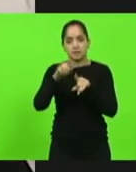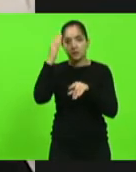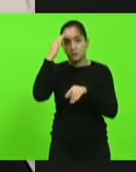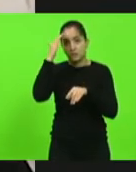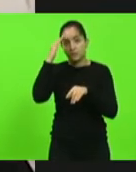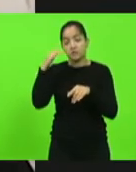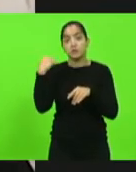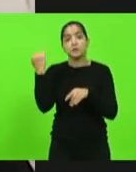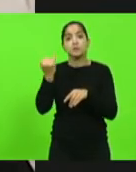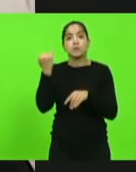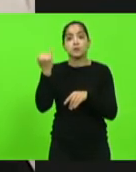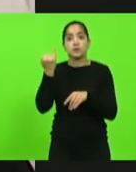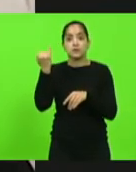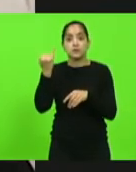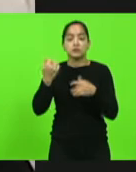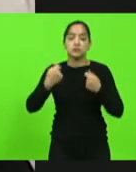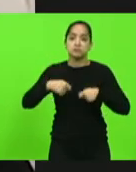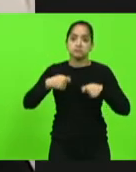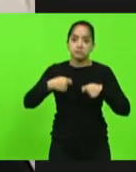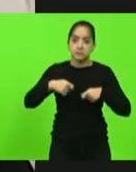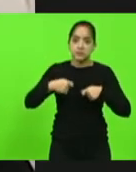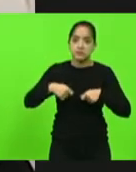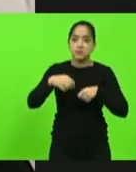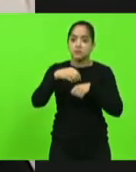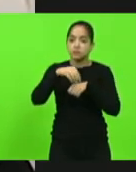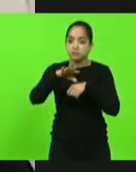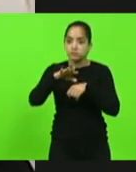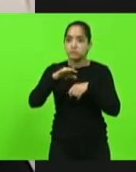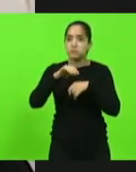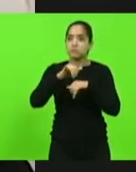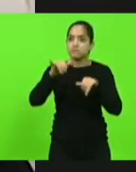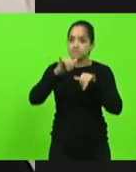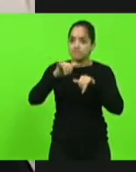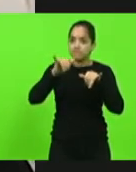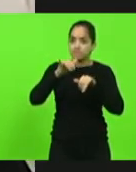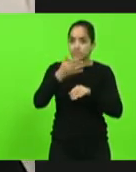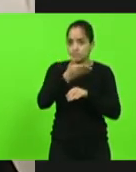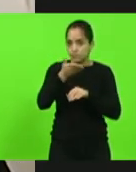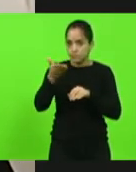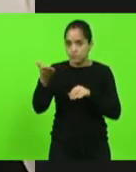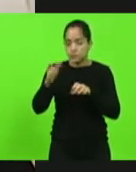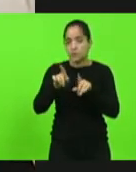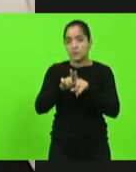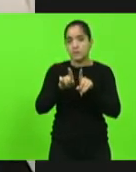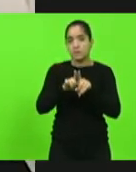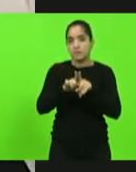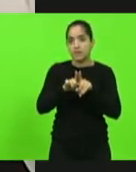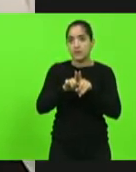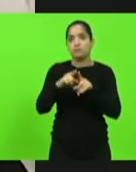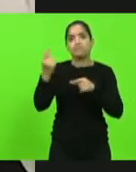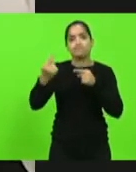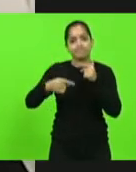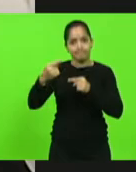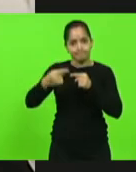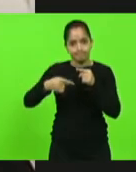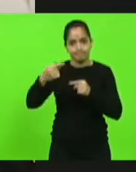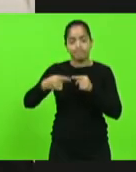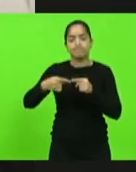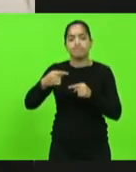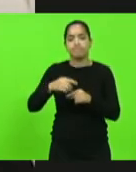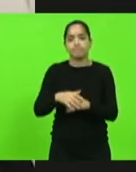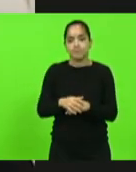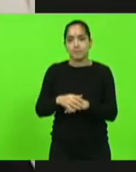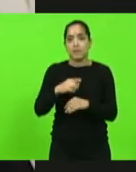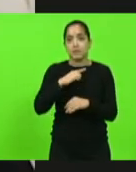importantes, e precisam ser levados a conhecimento de todos, em consideração e para o amplo debate também. Nós